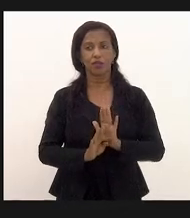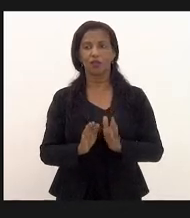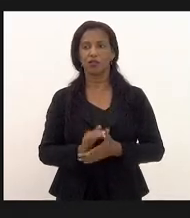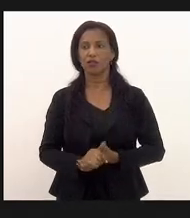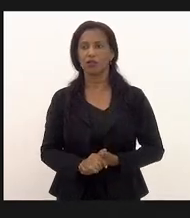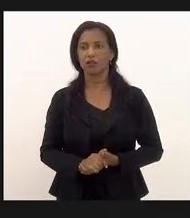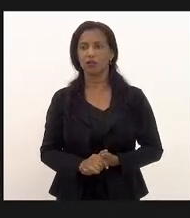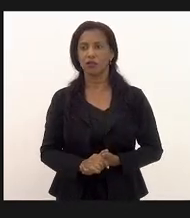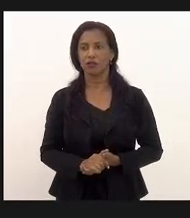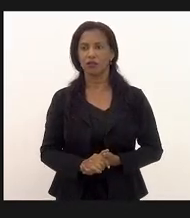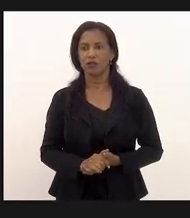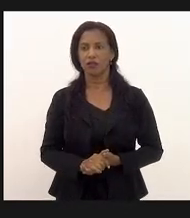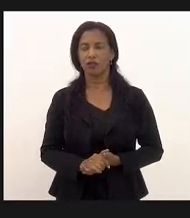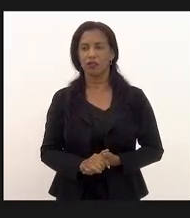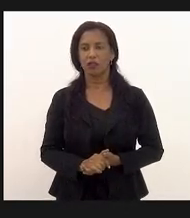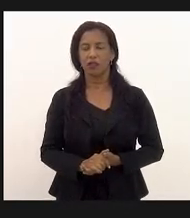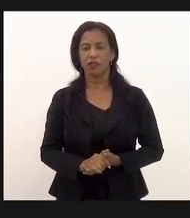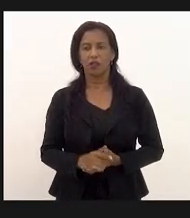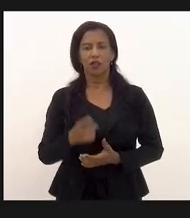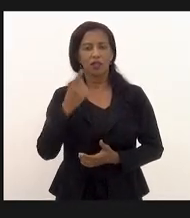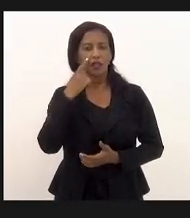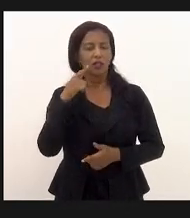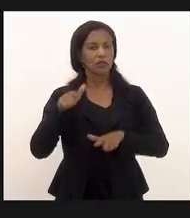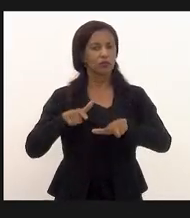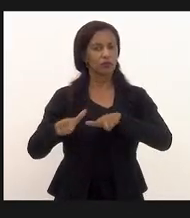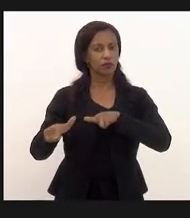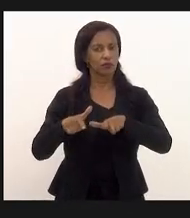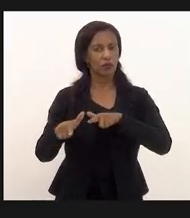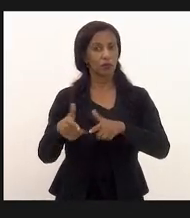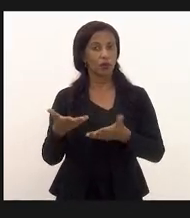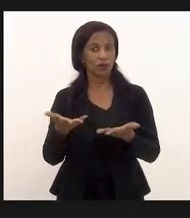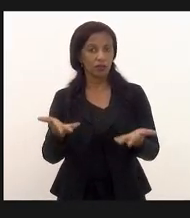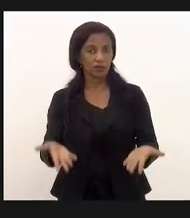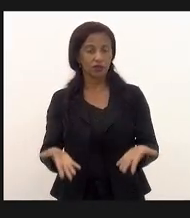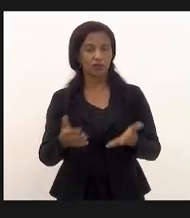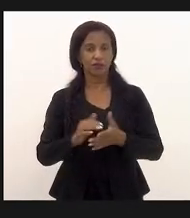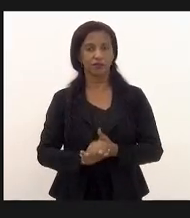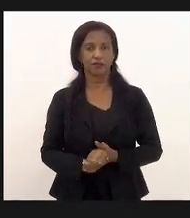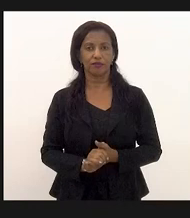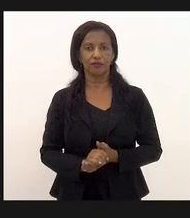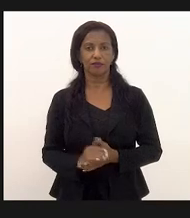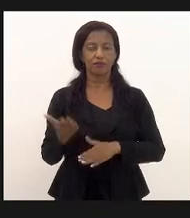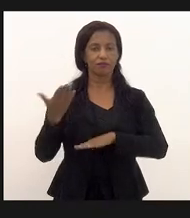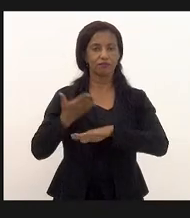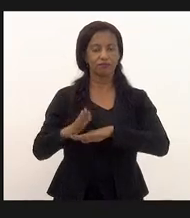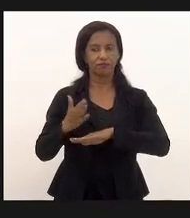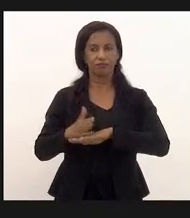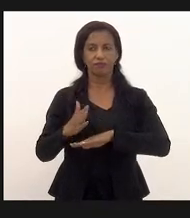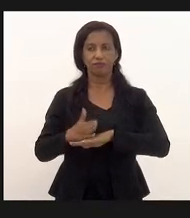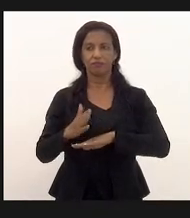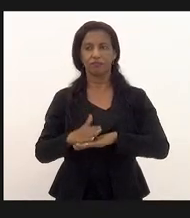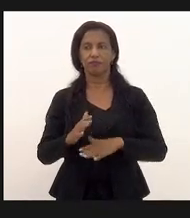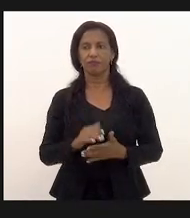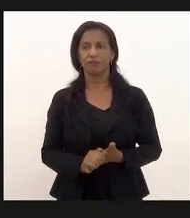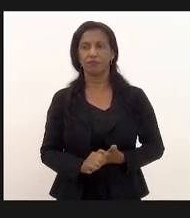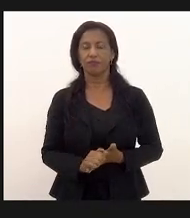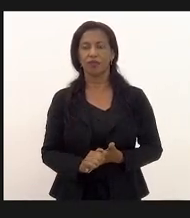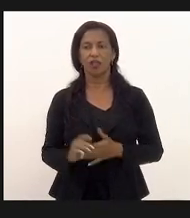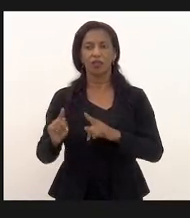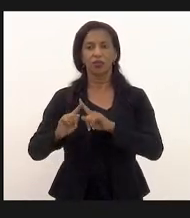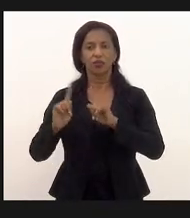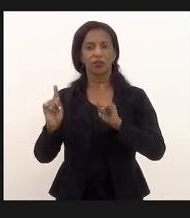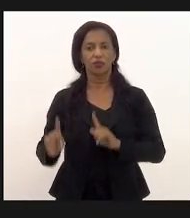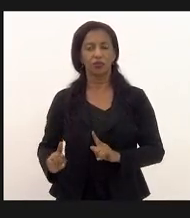não firam aqueles servidores que estão exercendo as suas funções